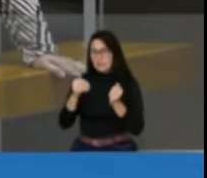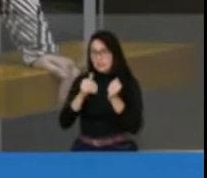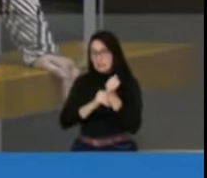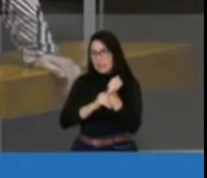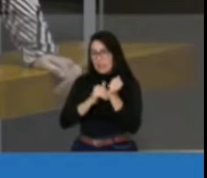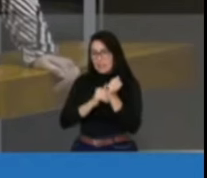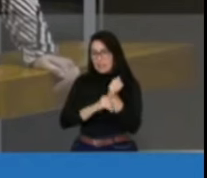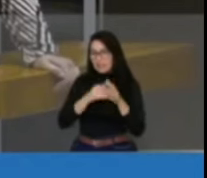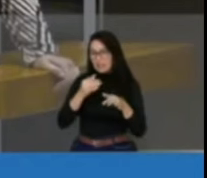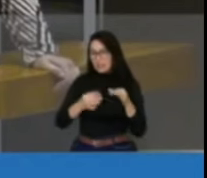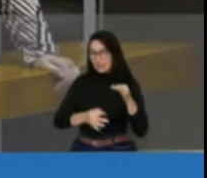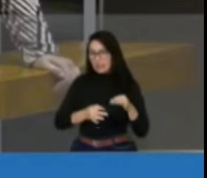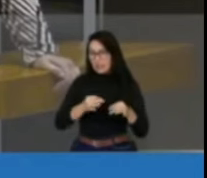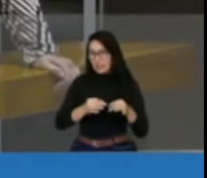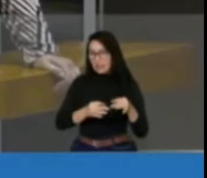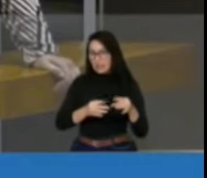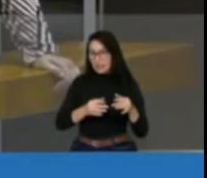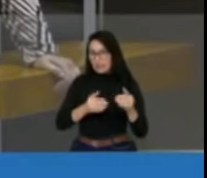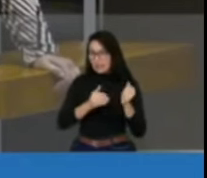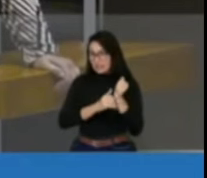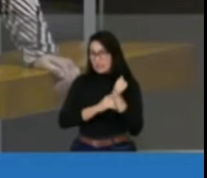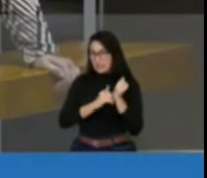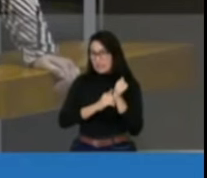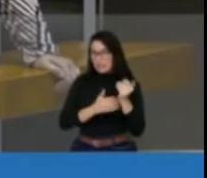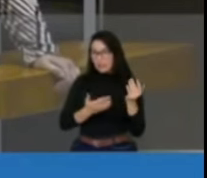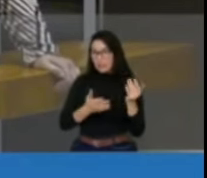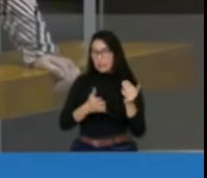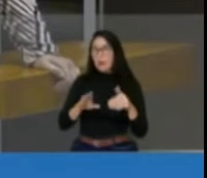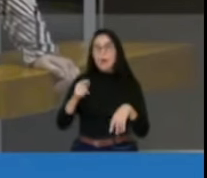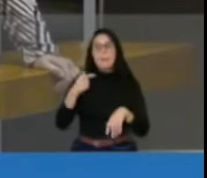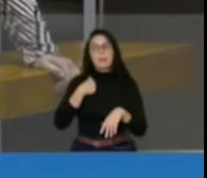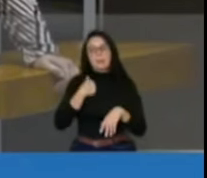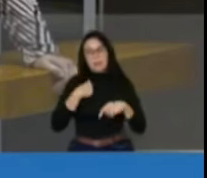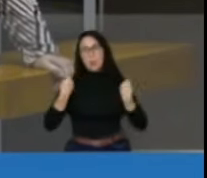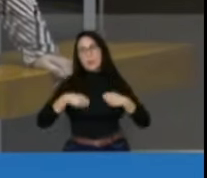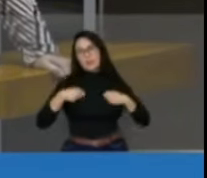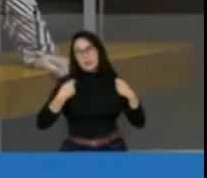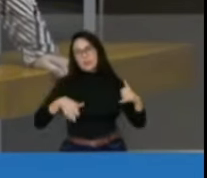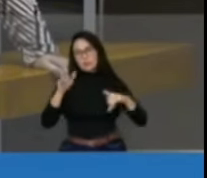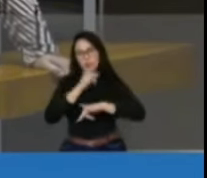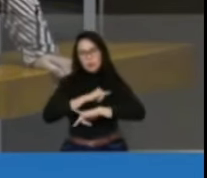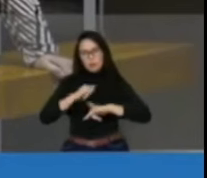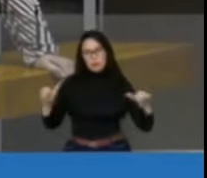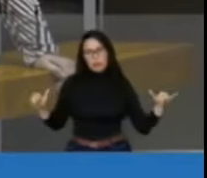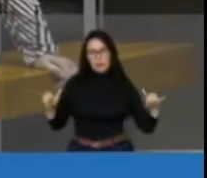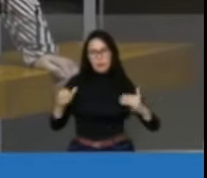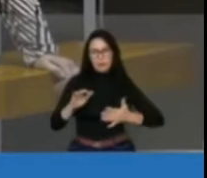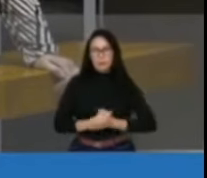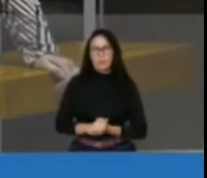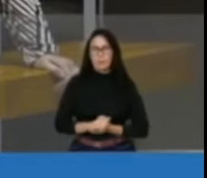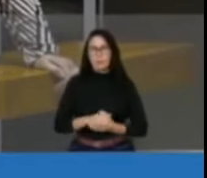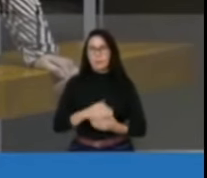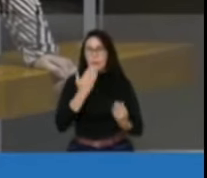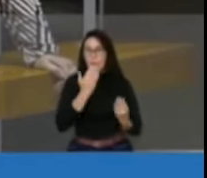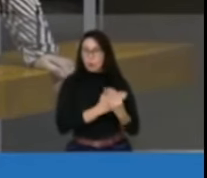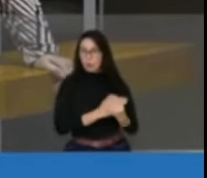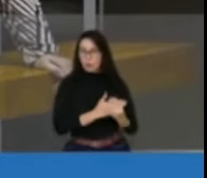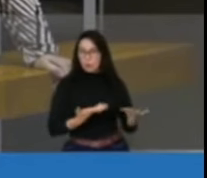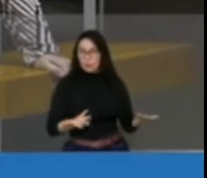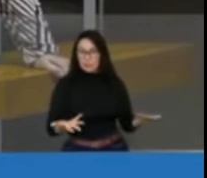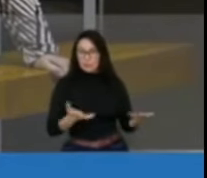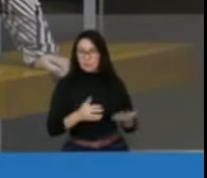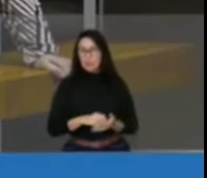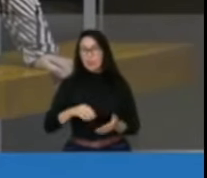aos meus eleitores, eu preciso divulgá-lo. Porque você imagina, senhor presidente, o processo no